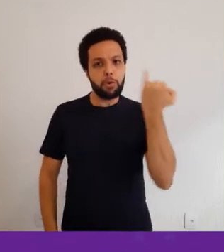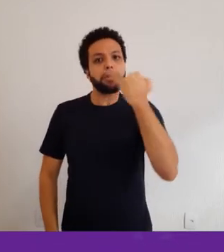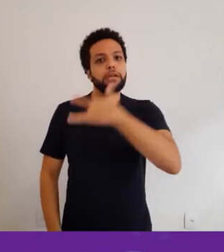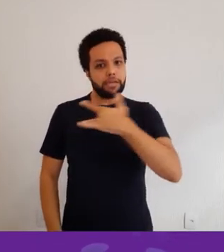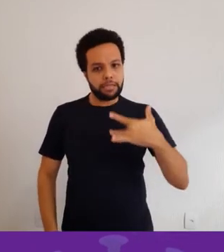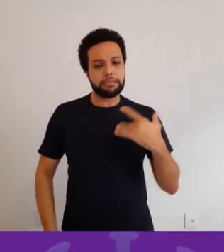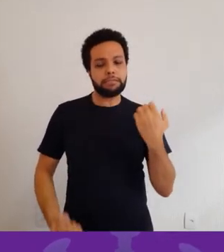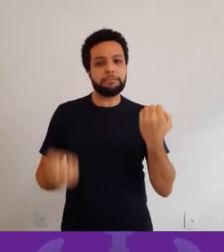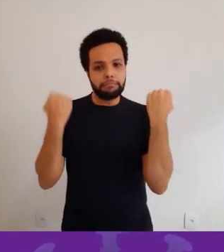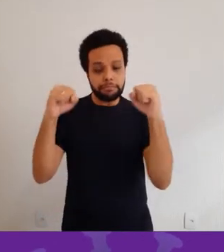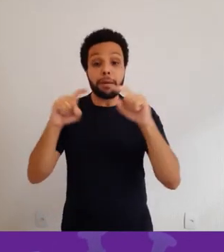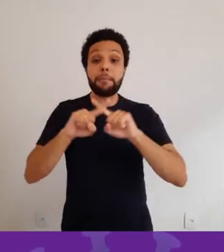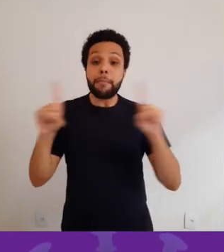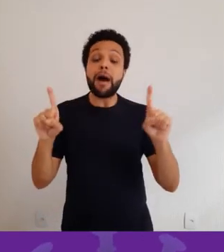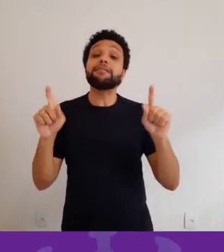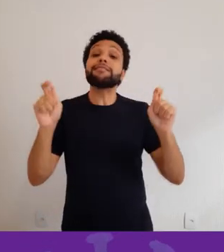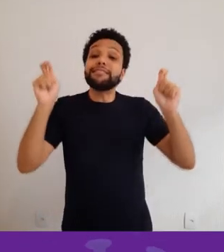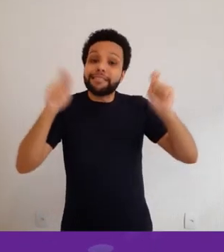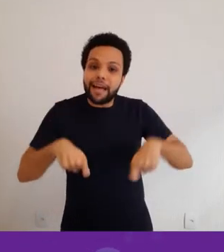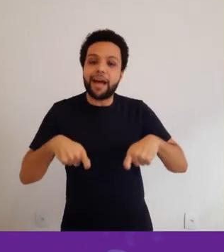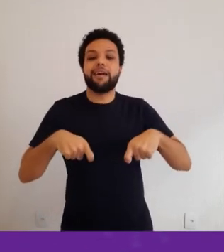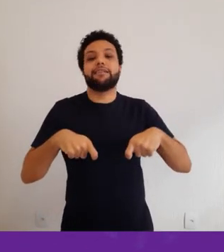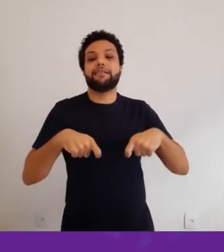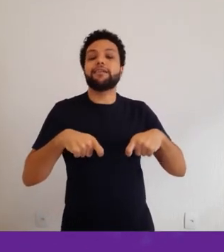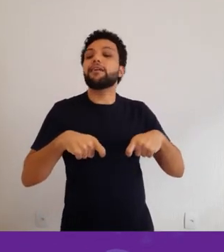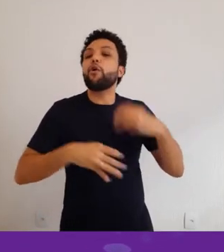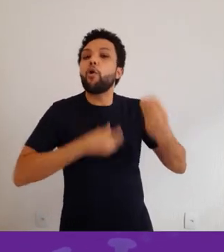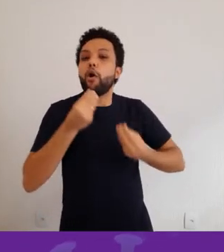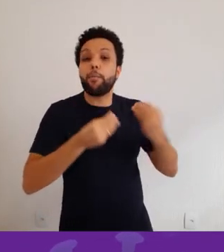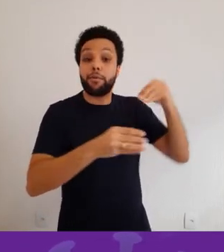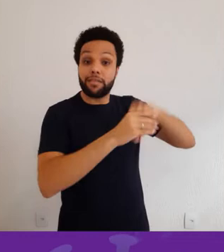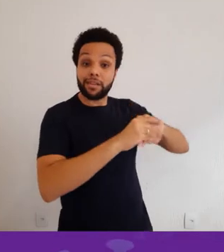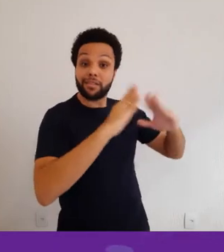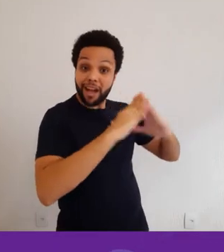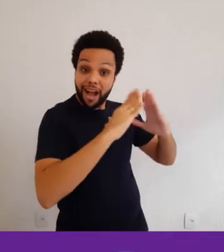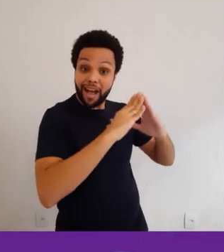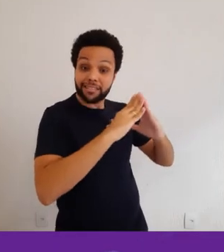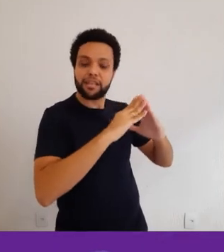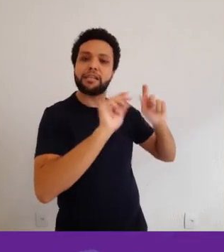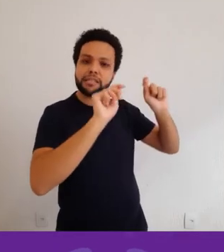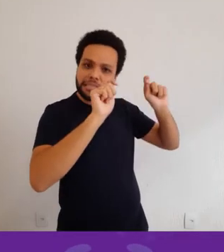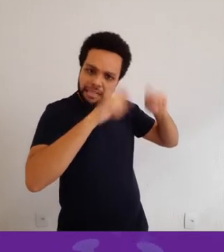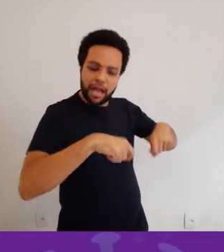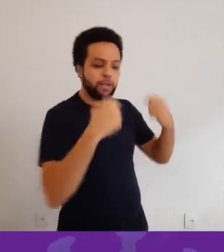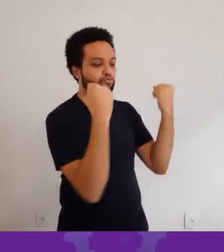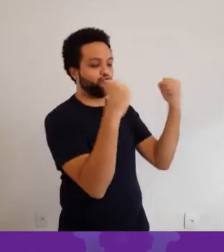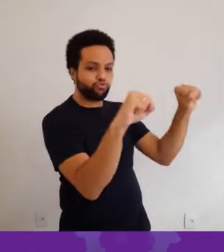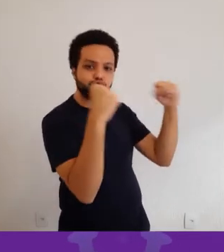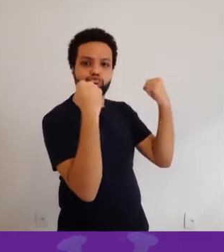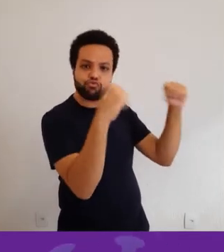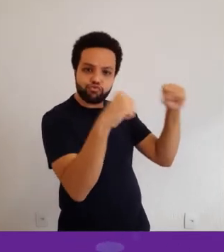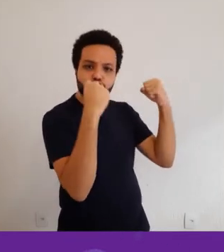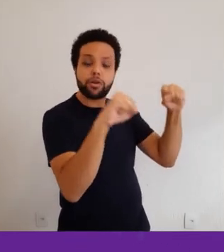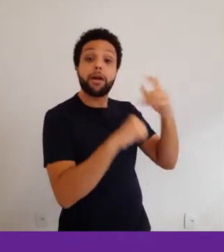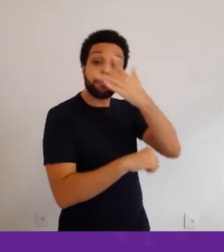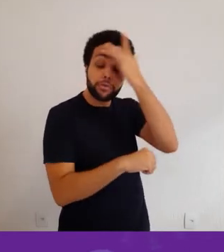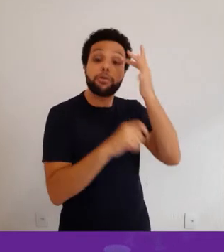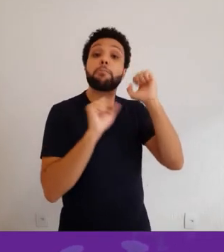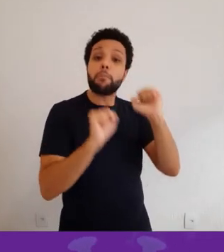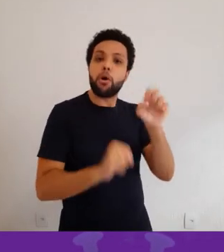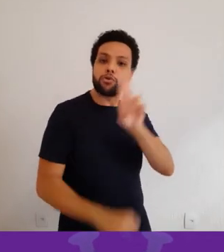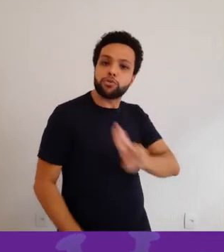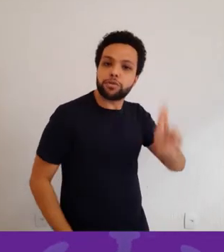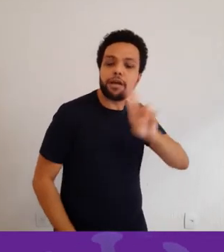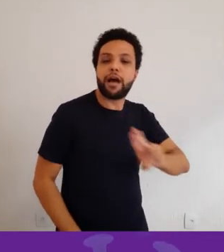não é saudável, mas existem muitas alternativas para fazer esse tipo de exercício em casa. As